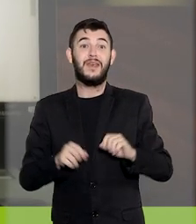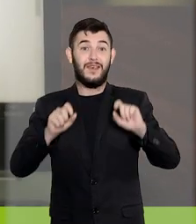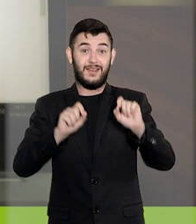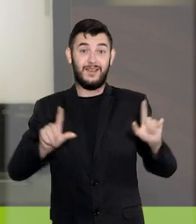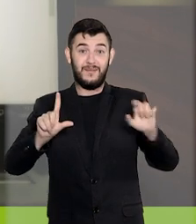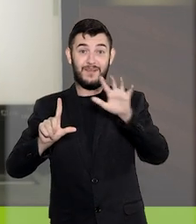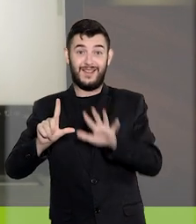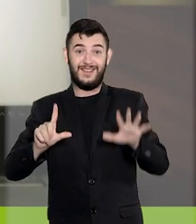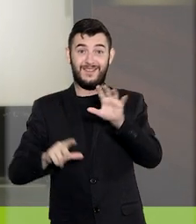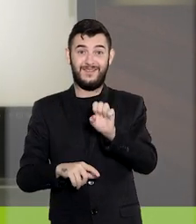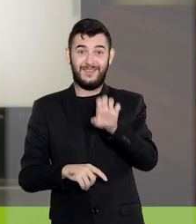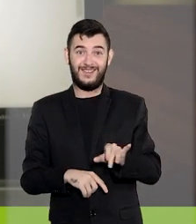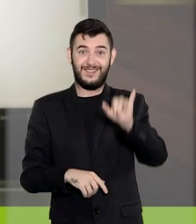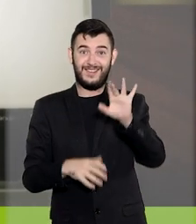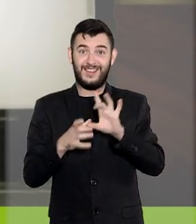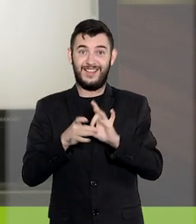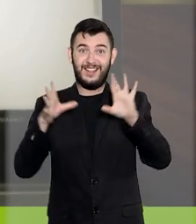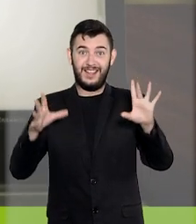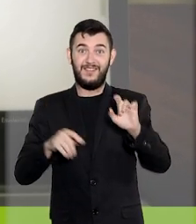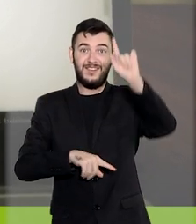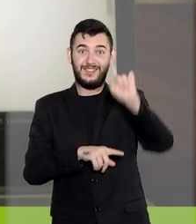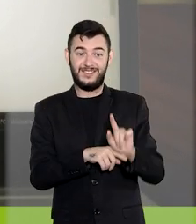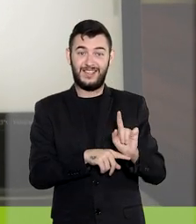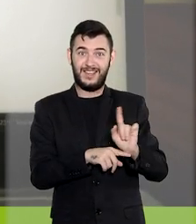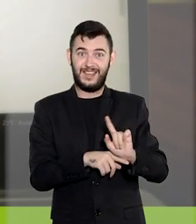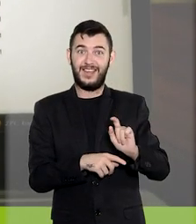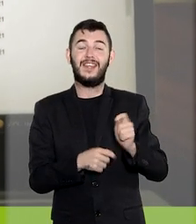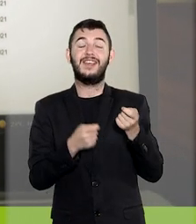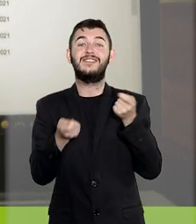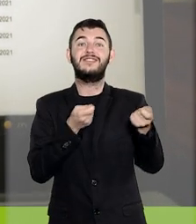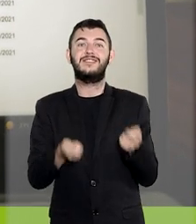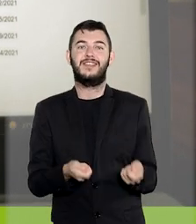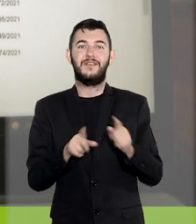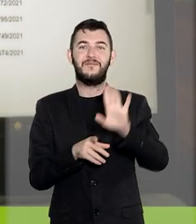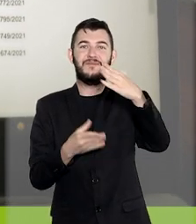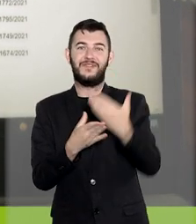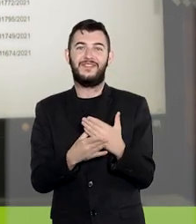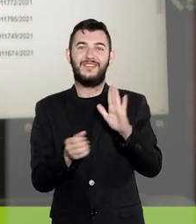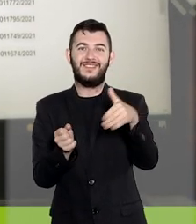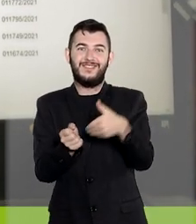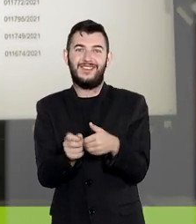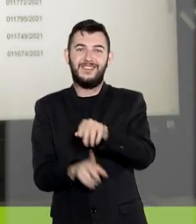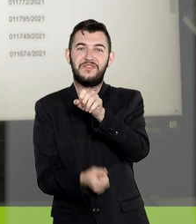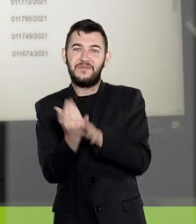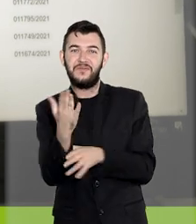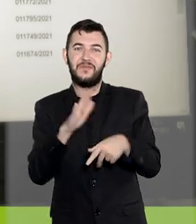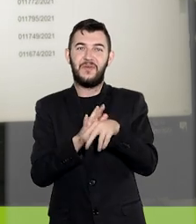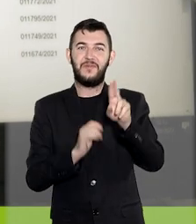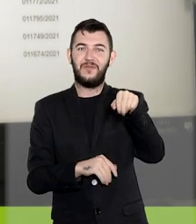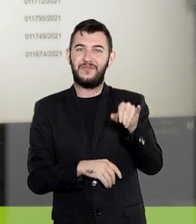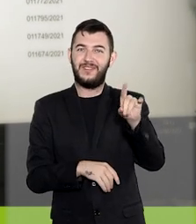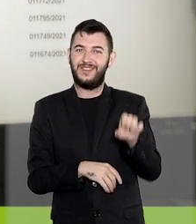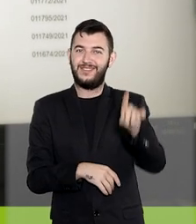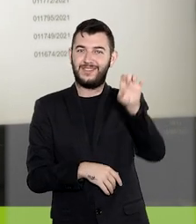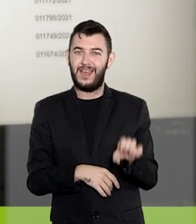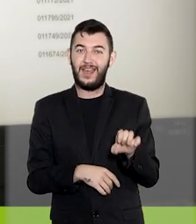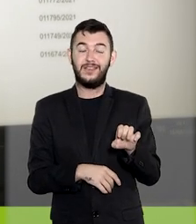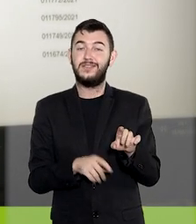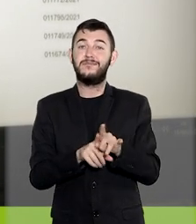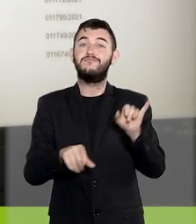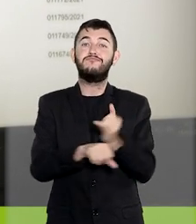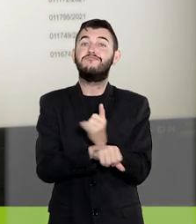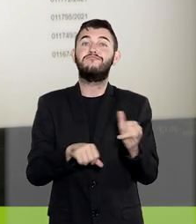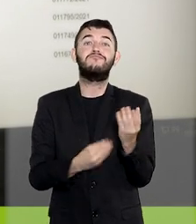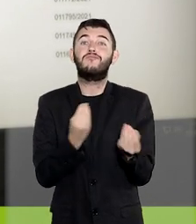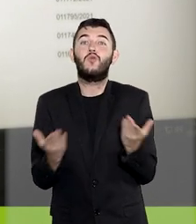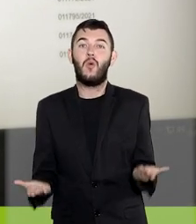O SEI também permite gerenciar os processos sigilosos gerados e recebidos na unidade. Esse recurso